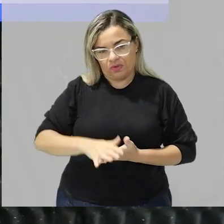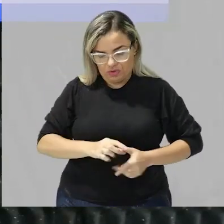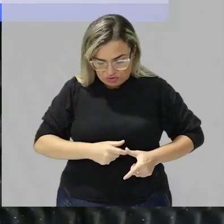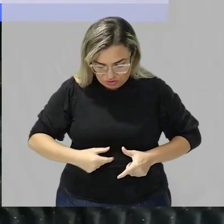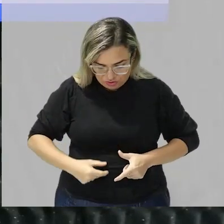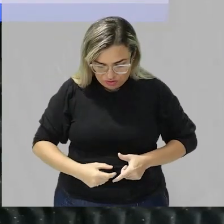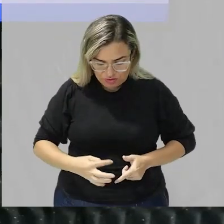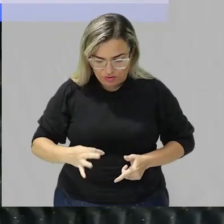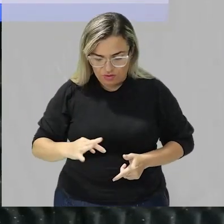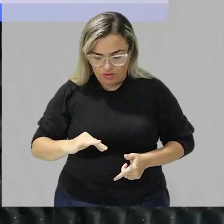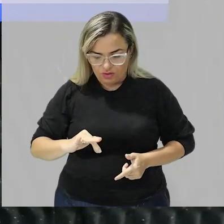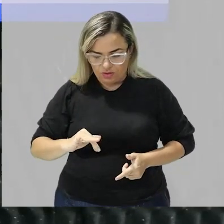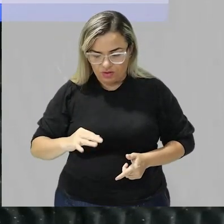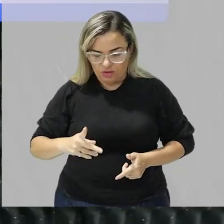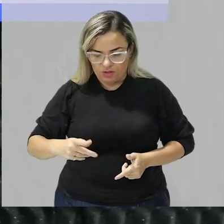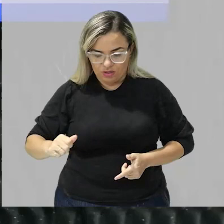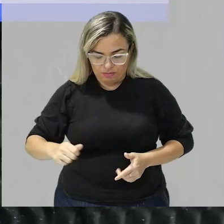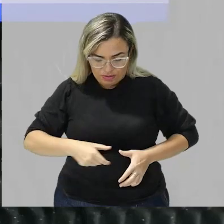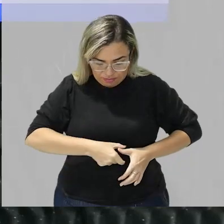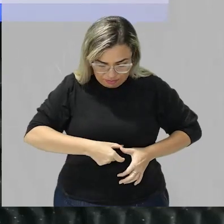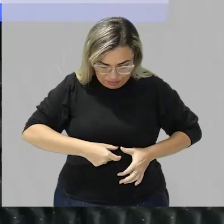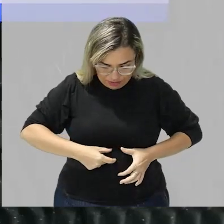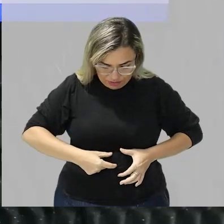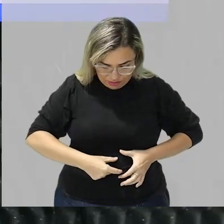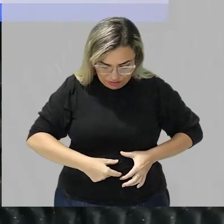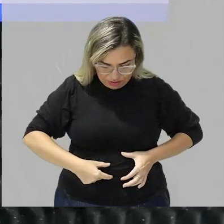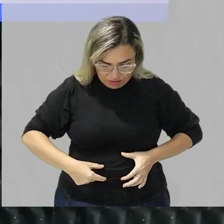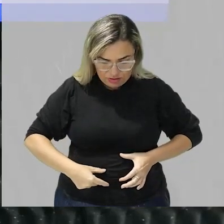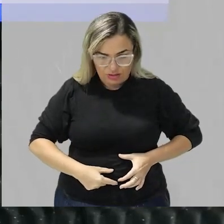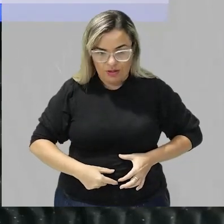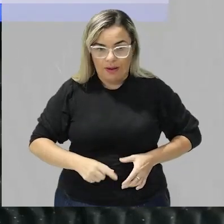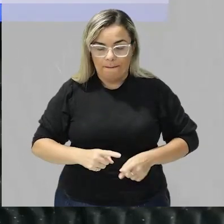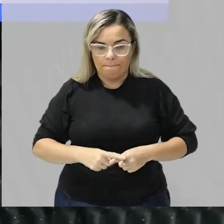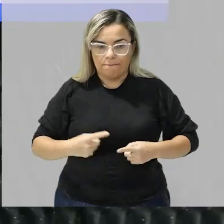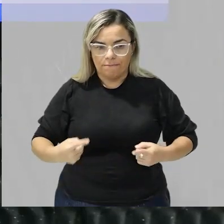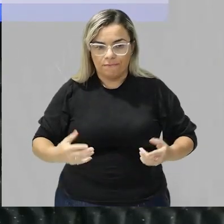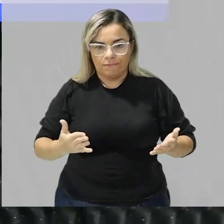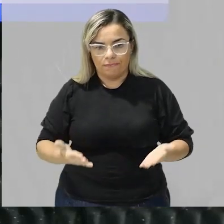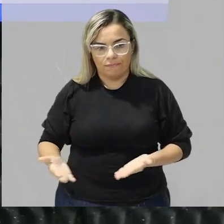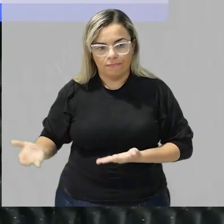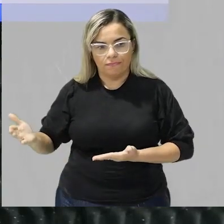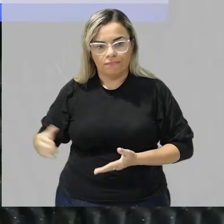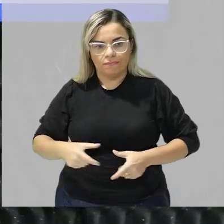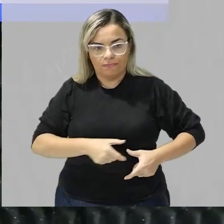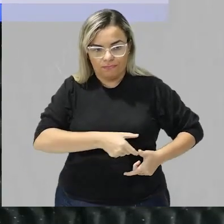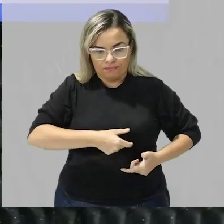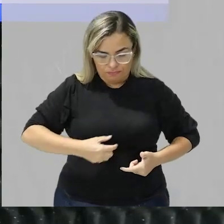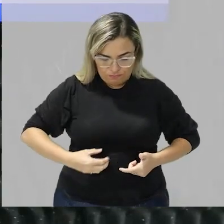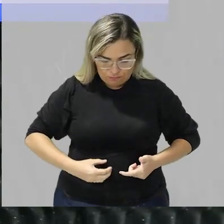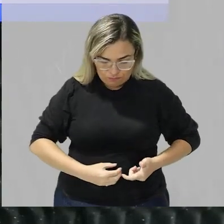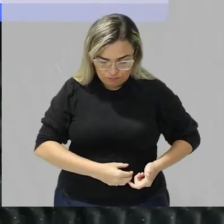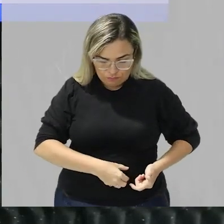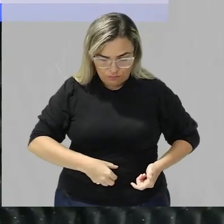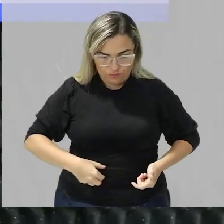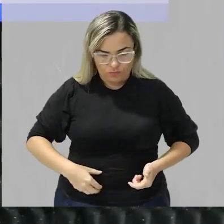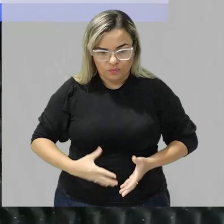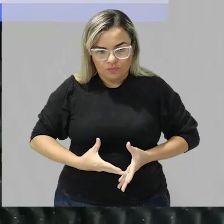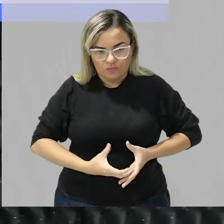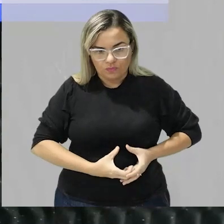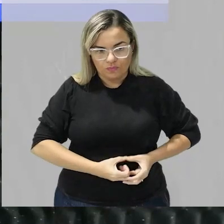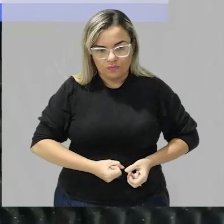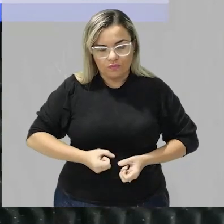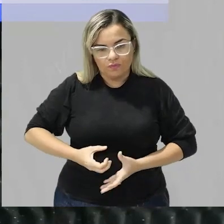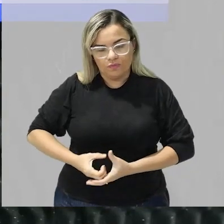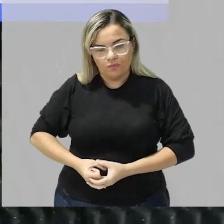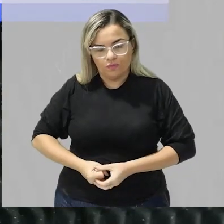mas na verdade é o intestino delgado é o local onde vai acontecer a absorção desses nutrientes que foram resultados